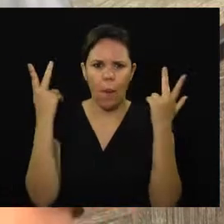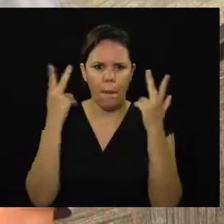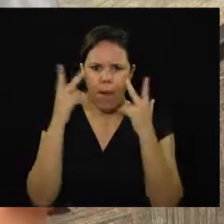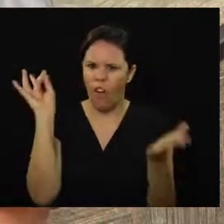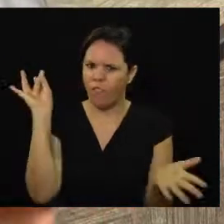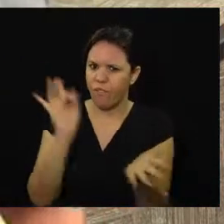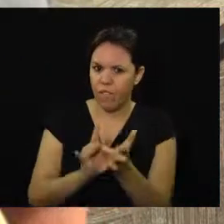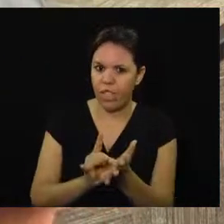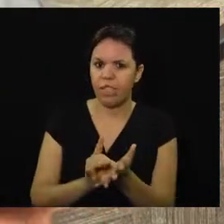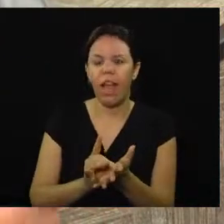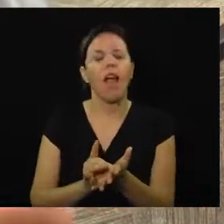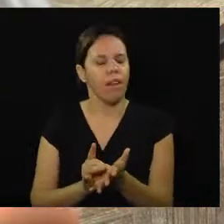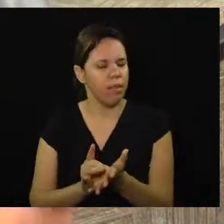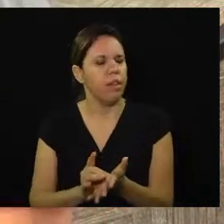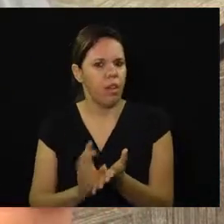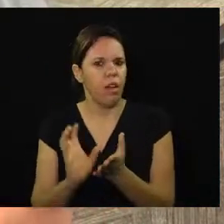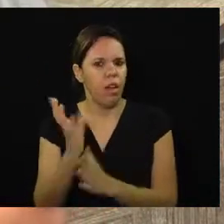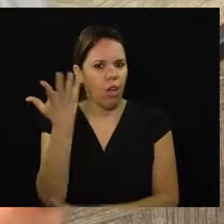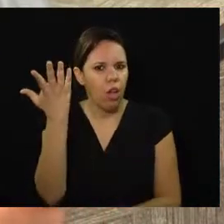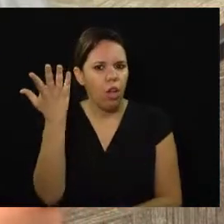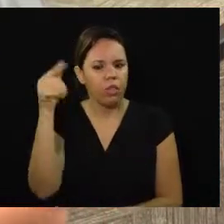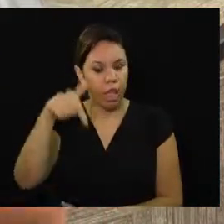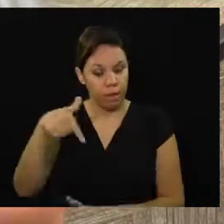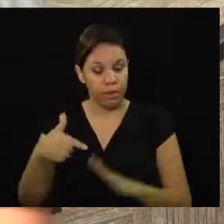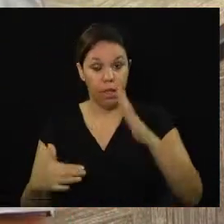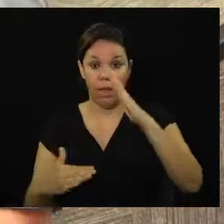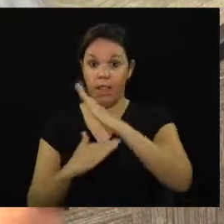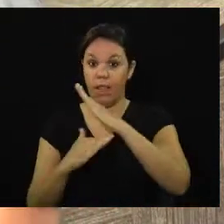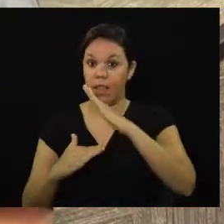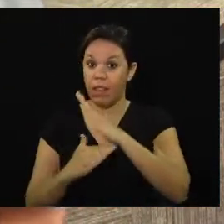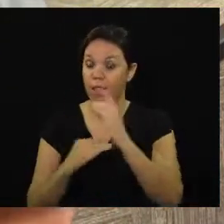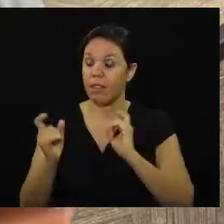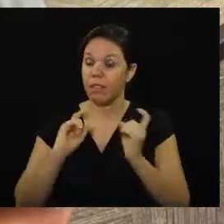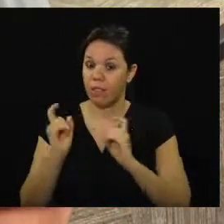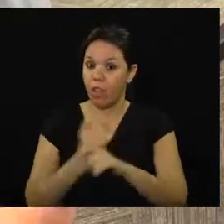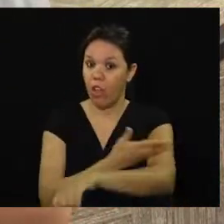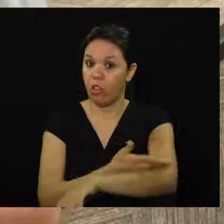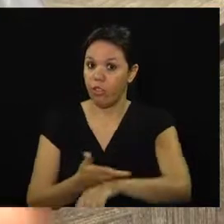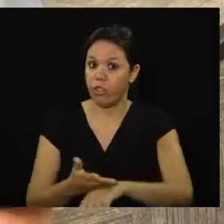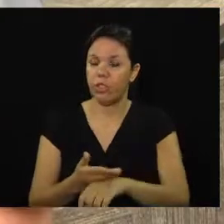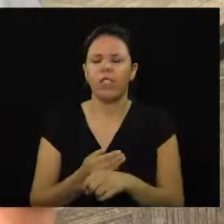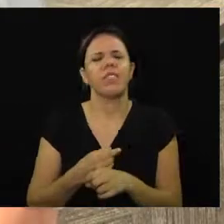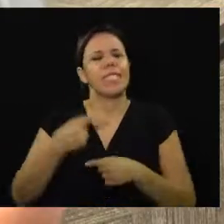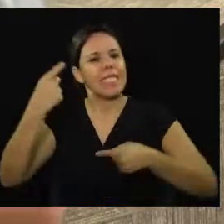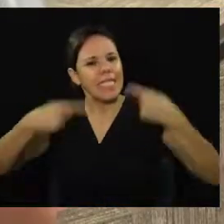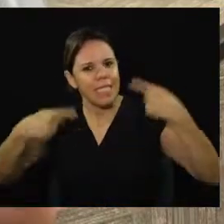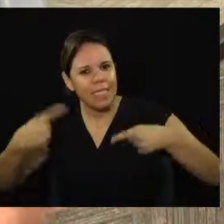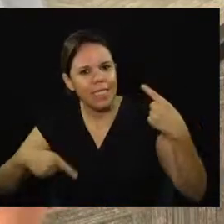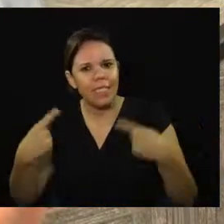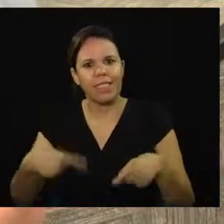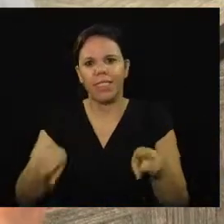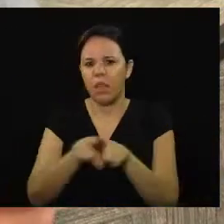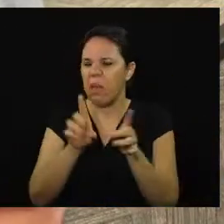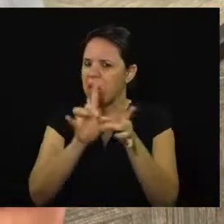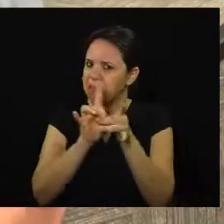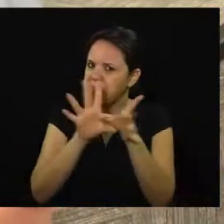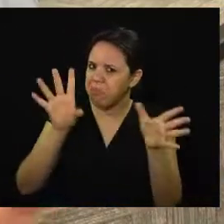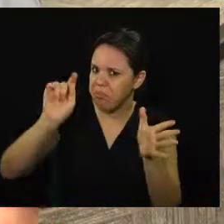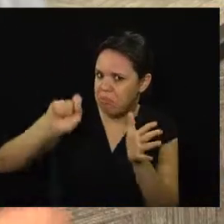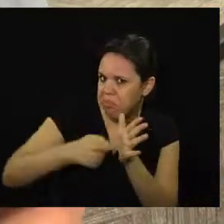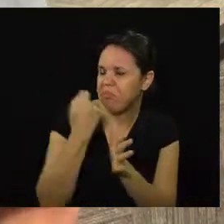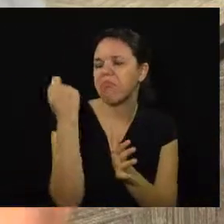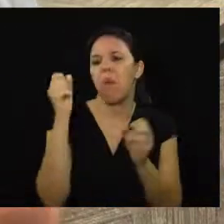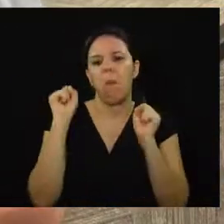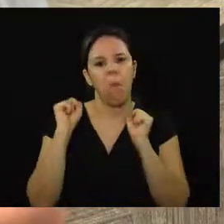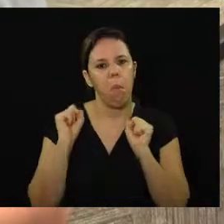Exatamente como ocorre na Câmara, nas sessões ordinárias. Há discussão e há deliberação e eles vão